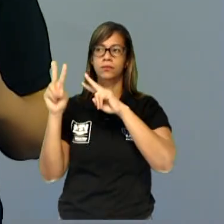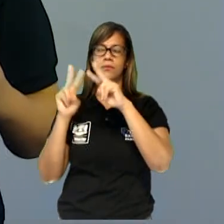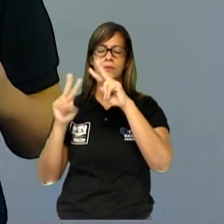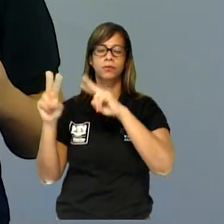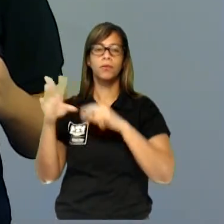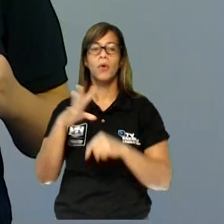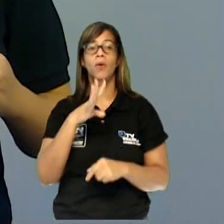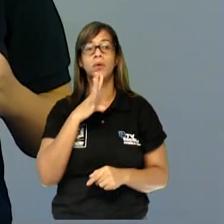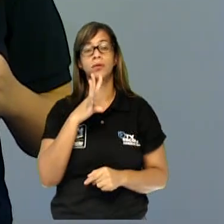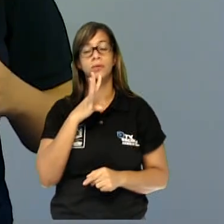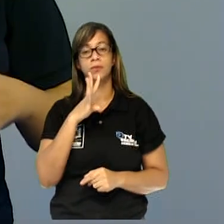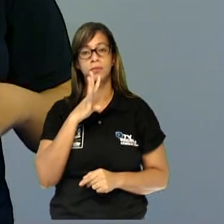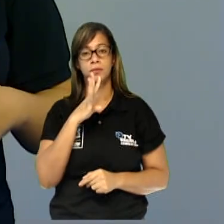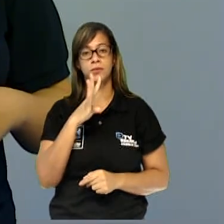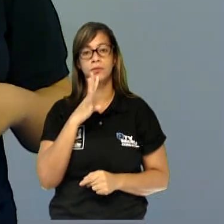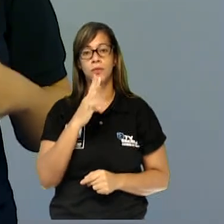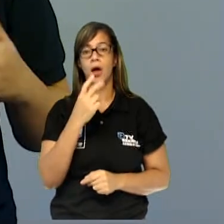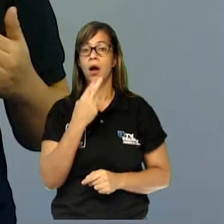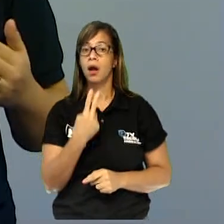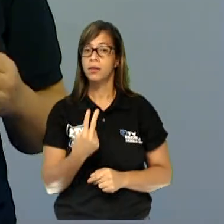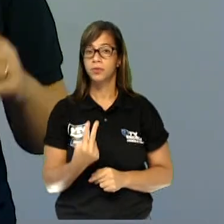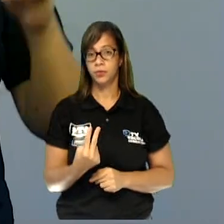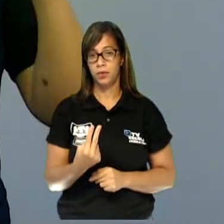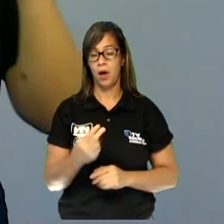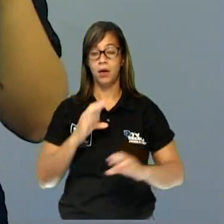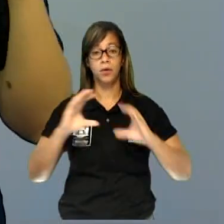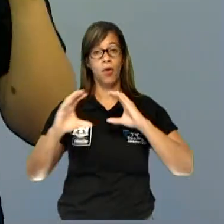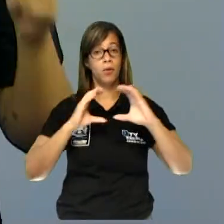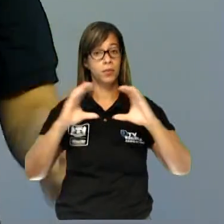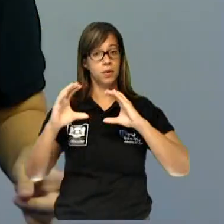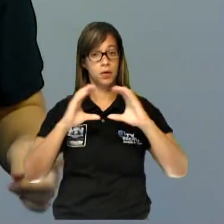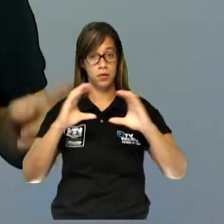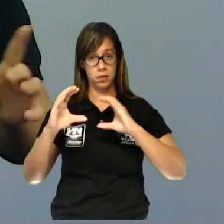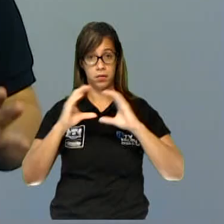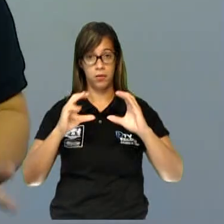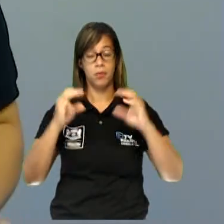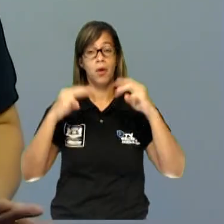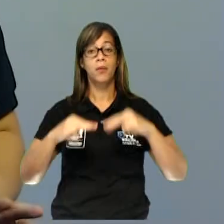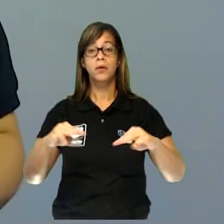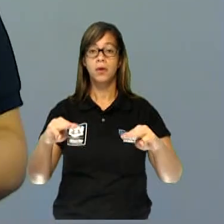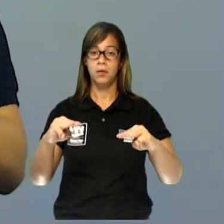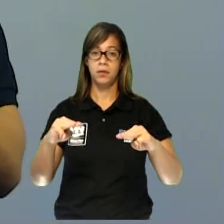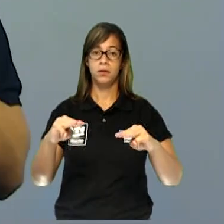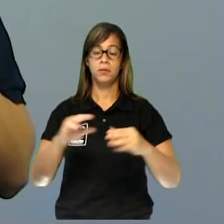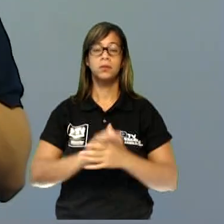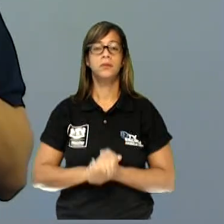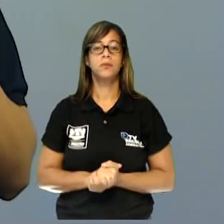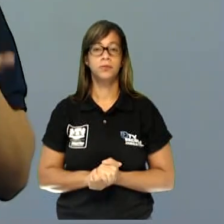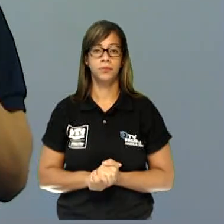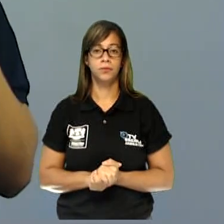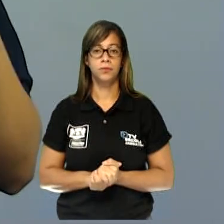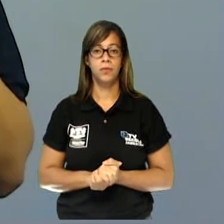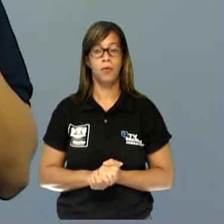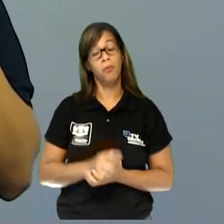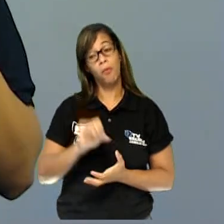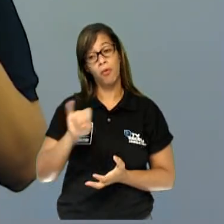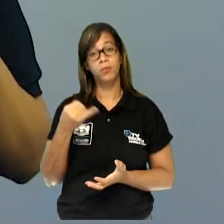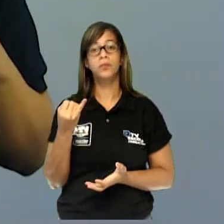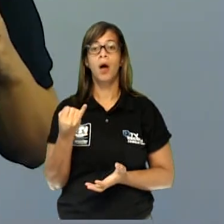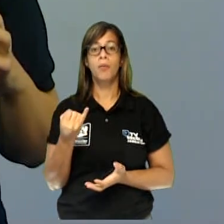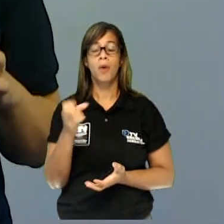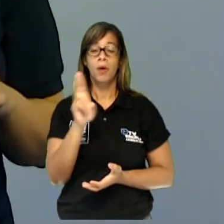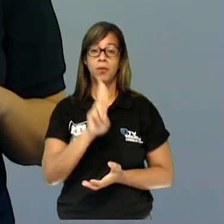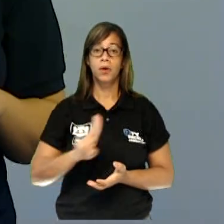de linguagem, comunicação, a partir da mensagem de Arne Sacknusen. Vou aproveitar que ele usa códigos,